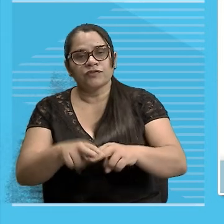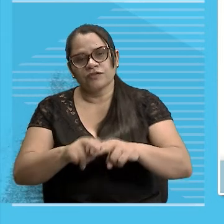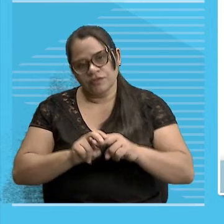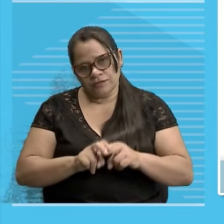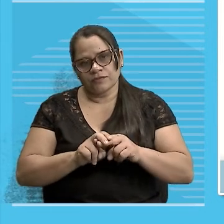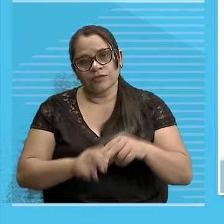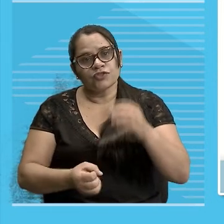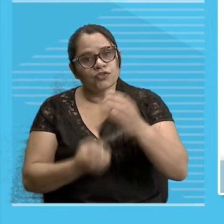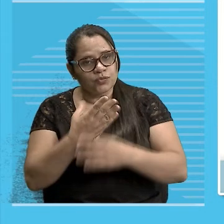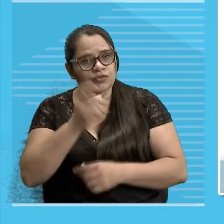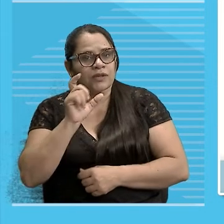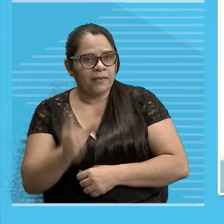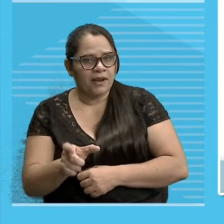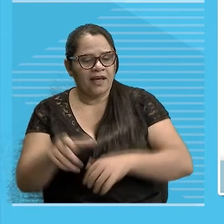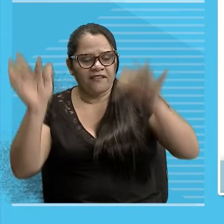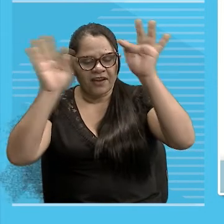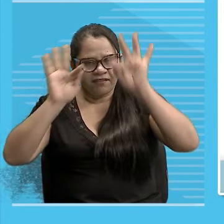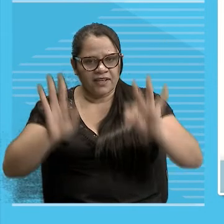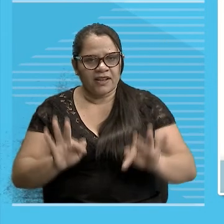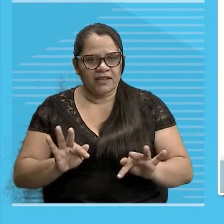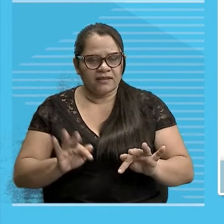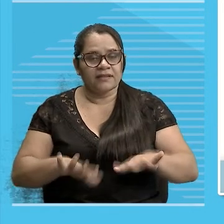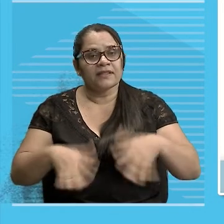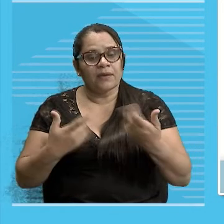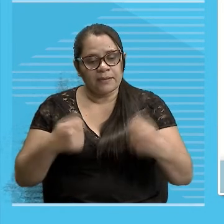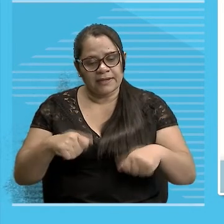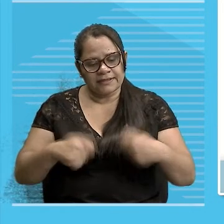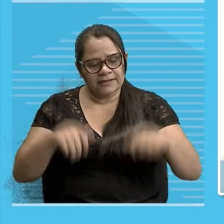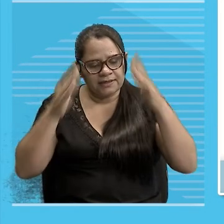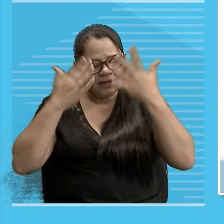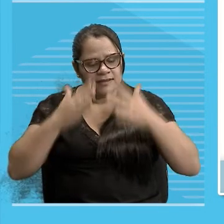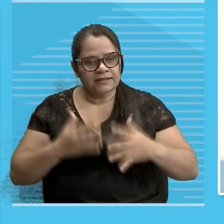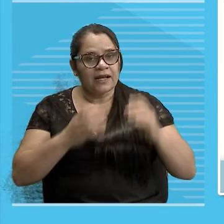É assim Que a gente vai analisando Olha aí